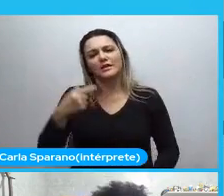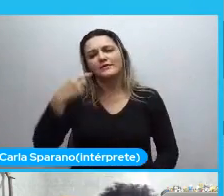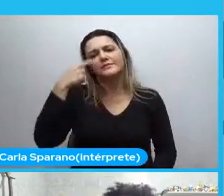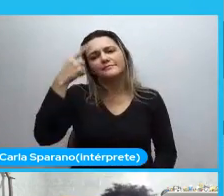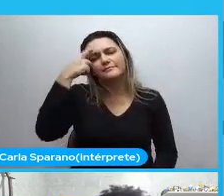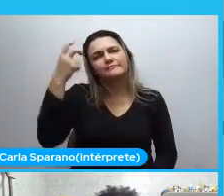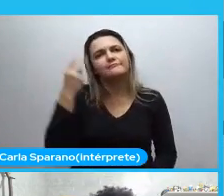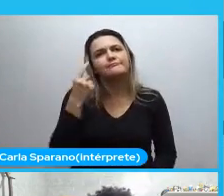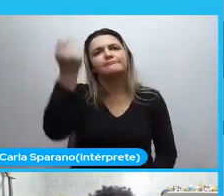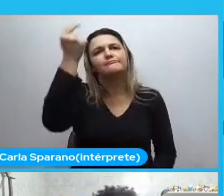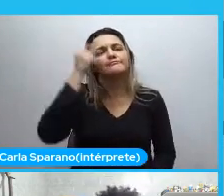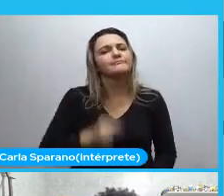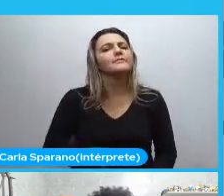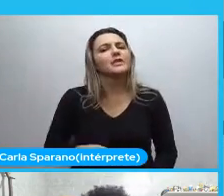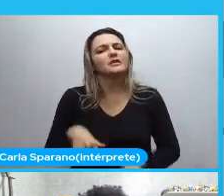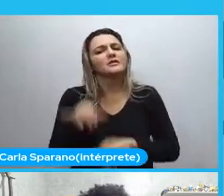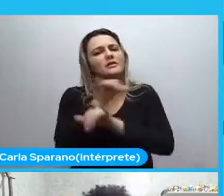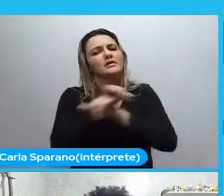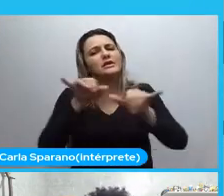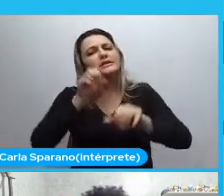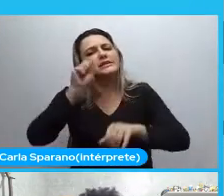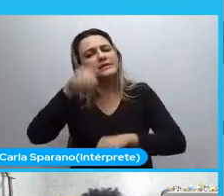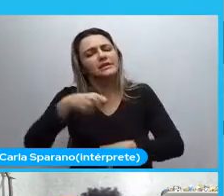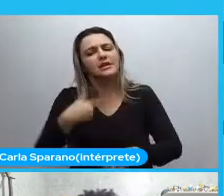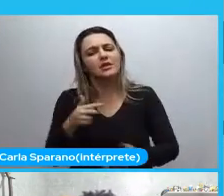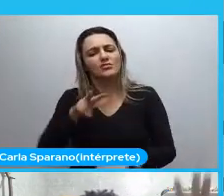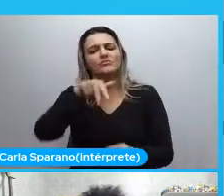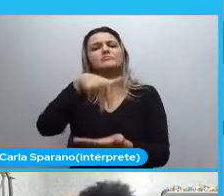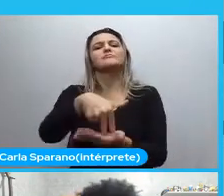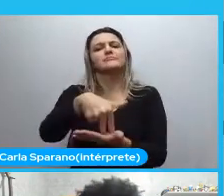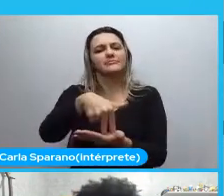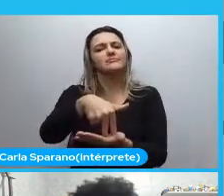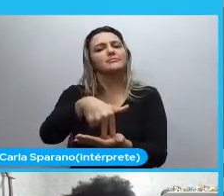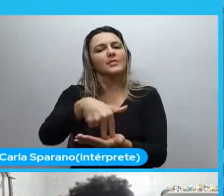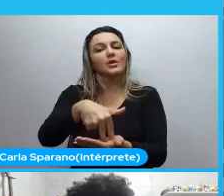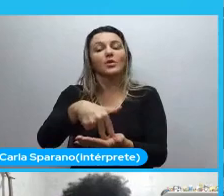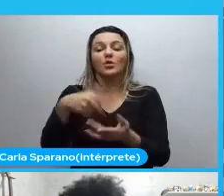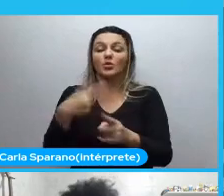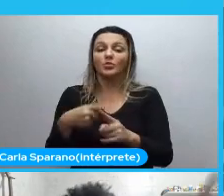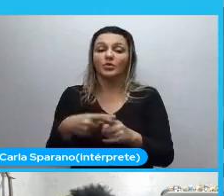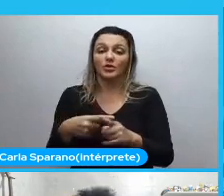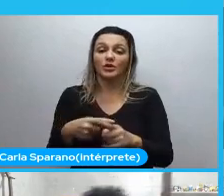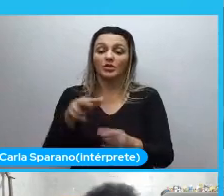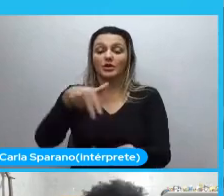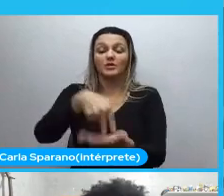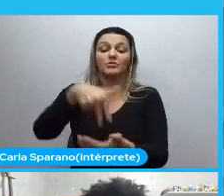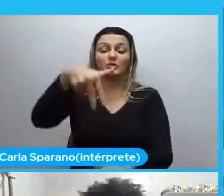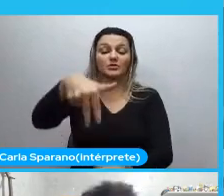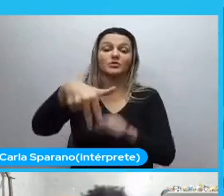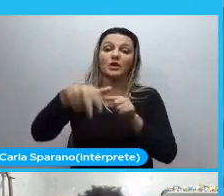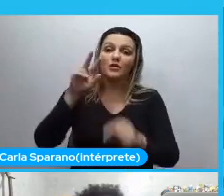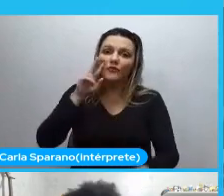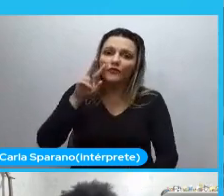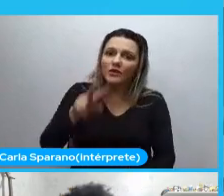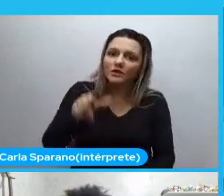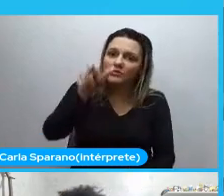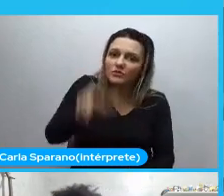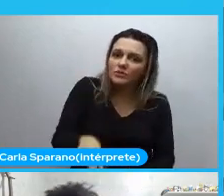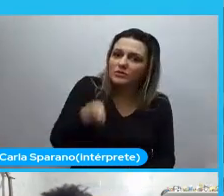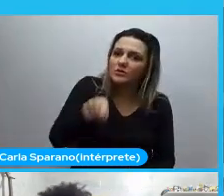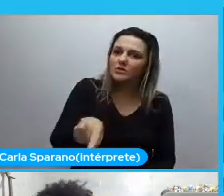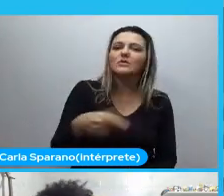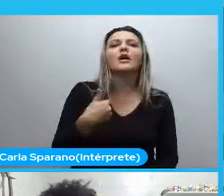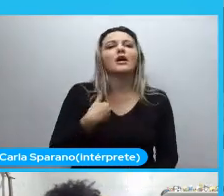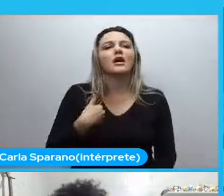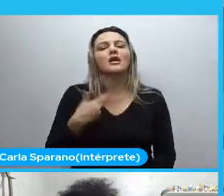dizer sim. Ou porque em algum momento. Eu cheguei. E vi que. O fato daquela pessoa estar ali. De eu ver aquela pessoa ali. E aí. Eu vou dizer